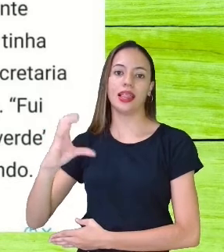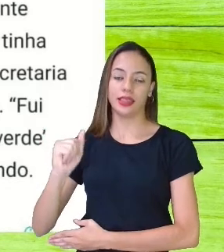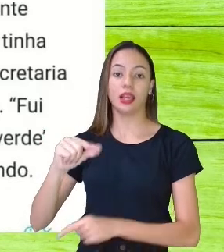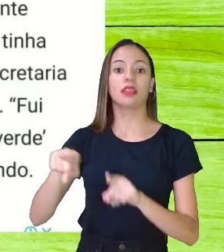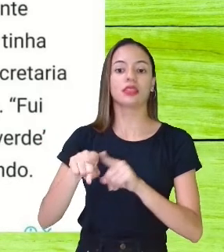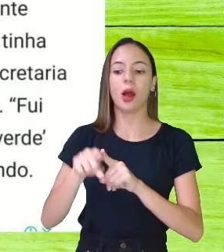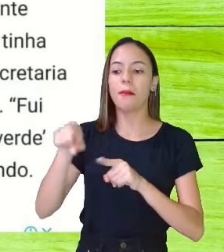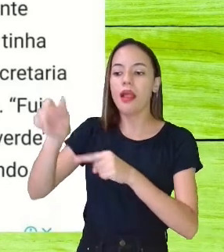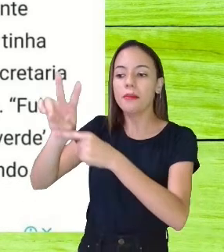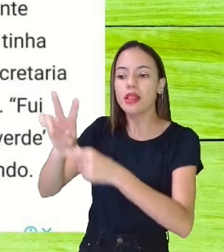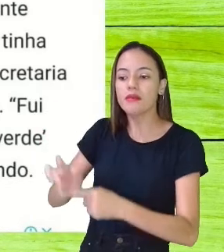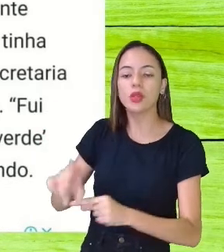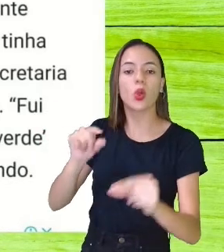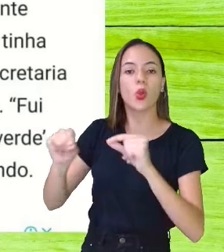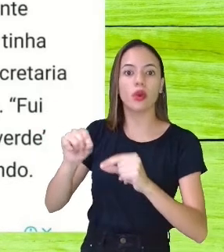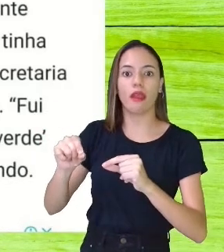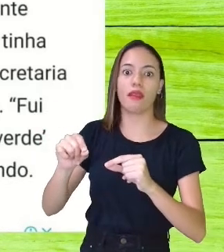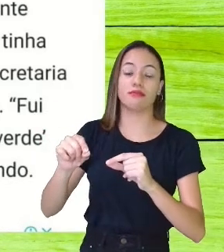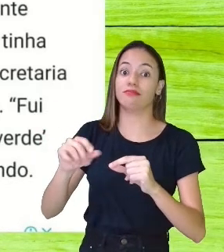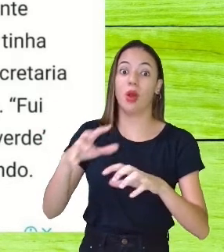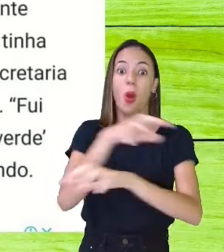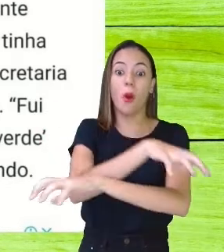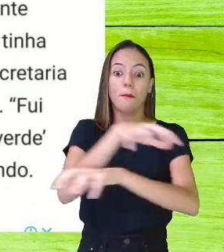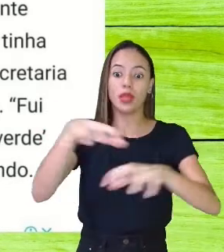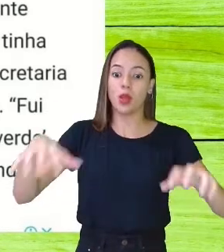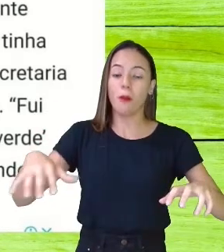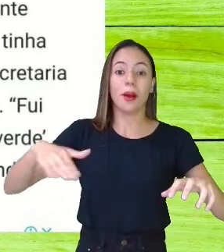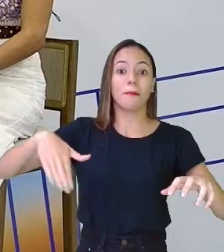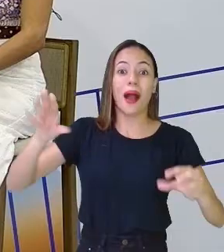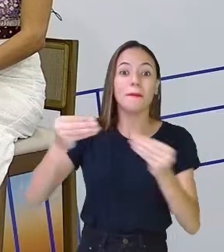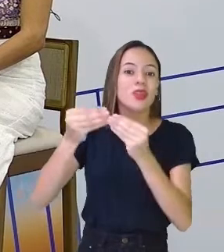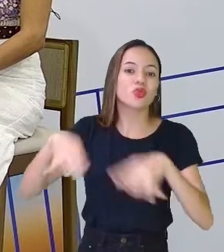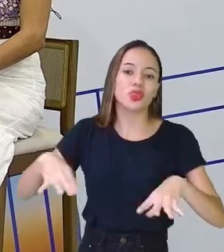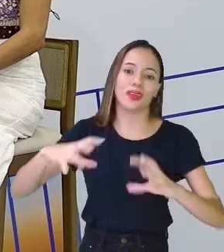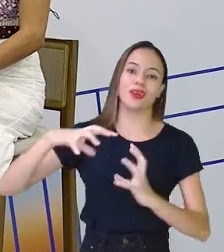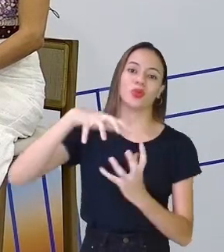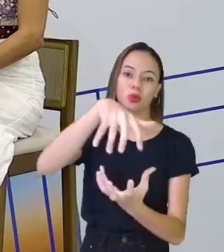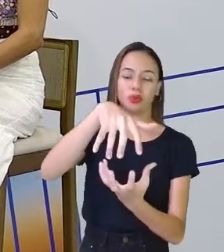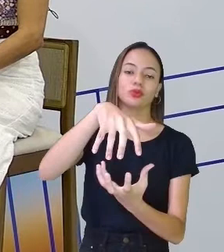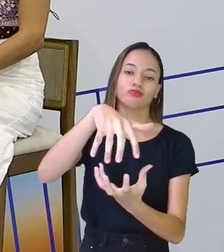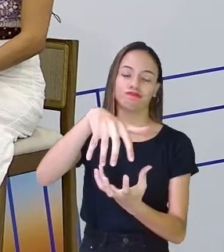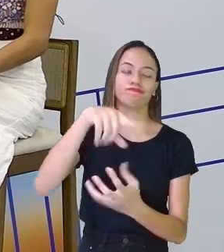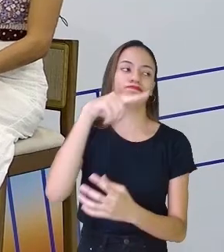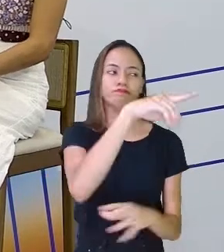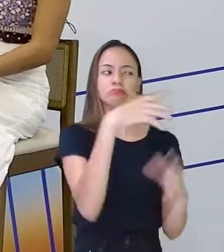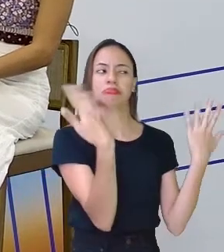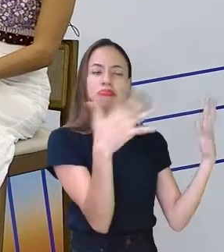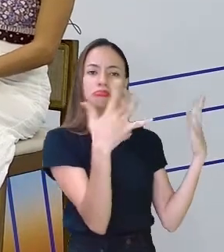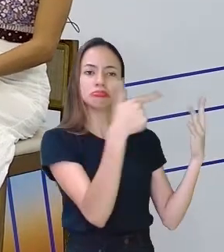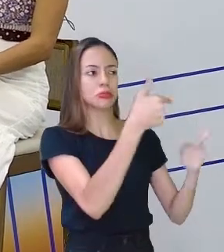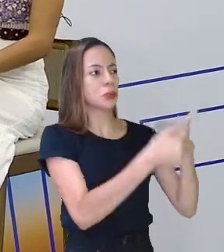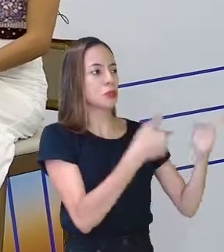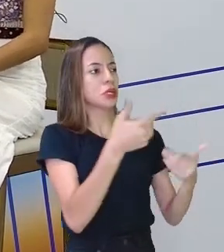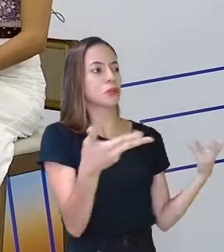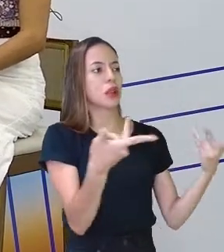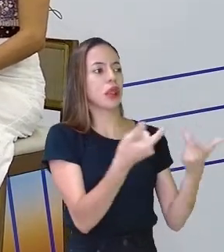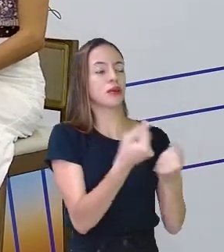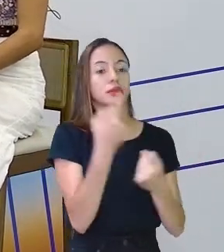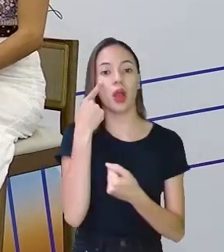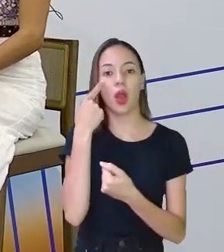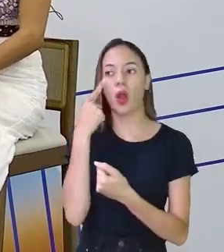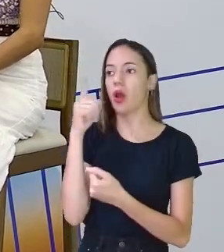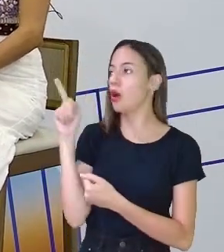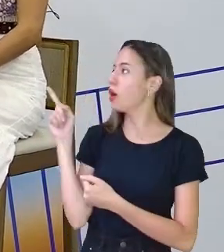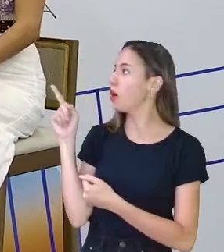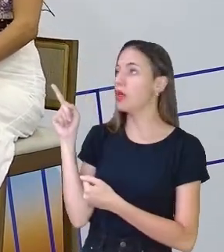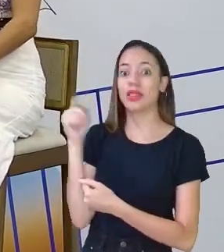biomas mais ameaçados do planeta. Professor, parabéns aí, um trabalho maravilhoso. Olha aqui, quando alcançou a marca